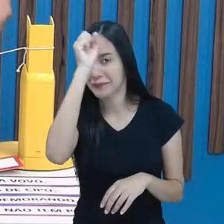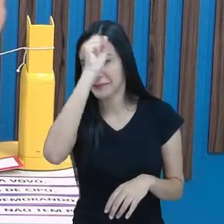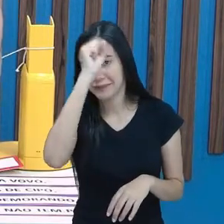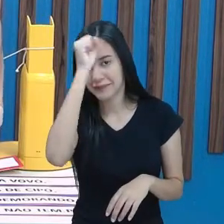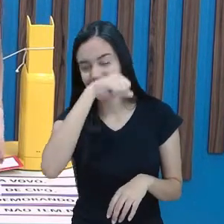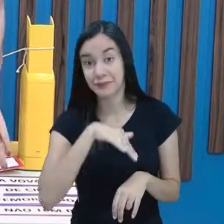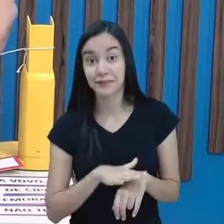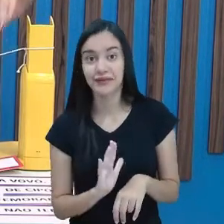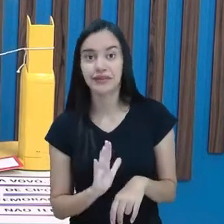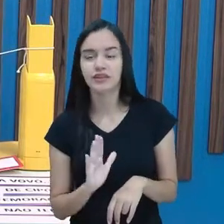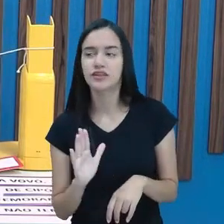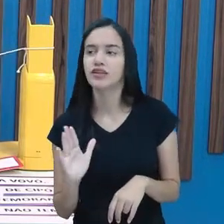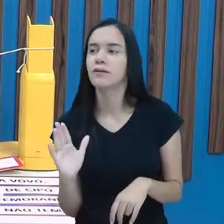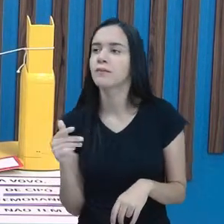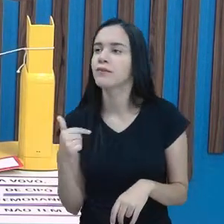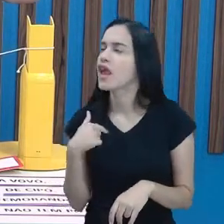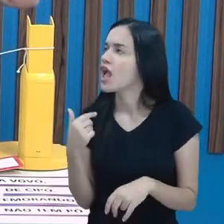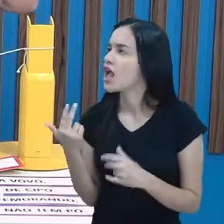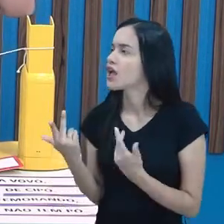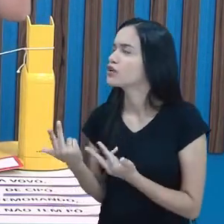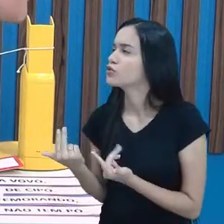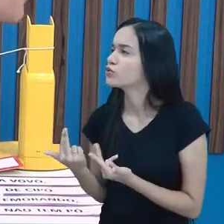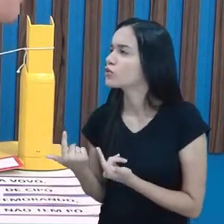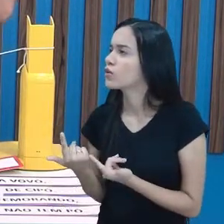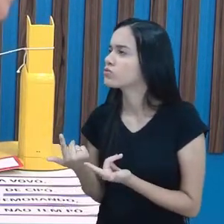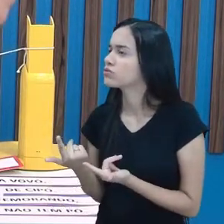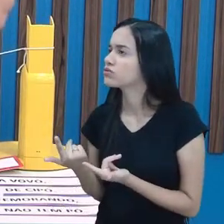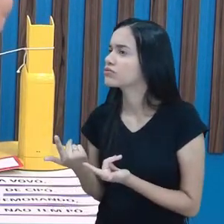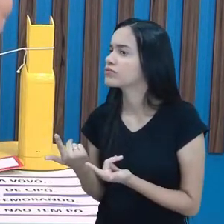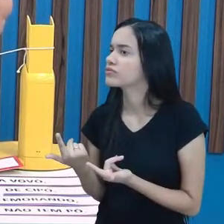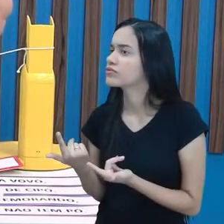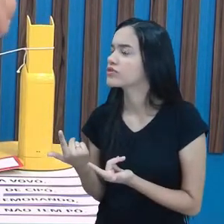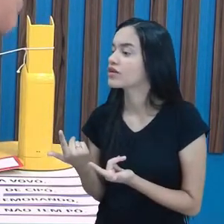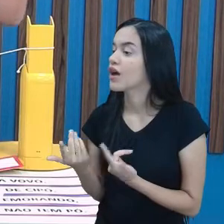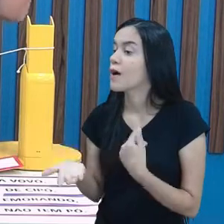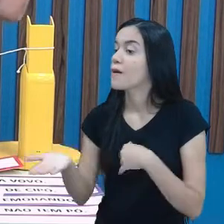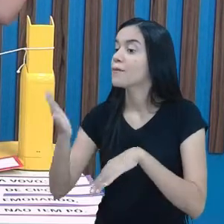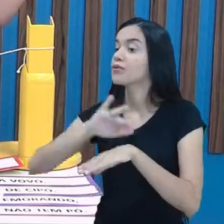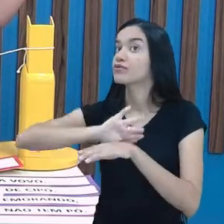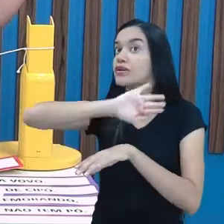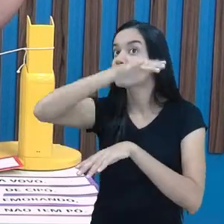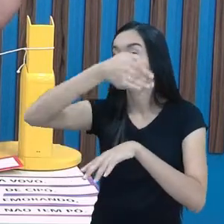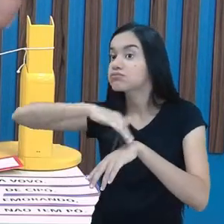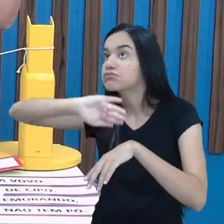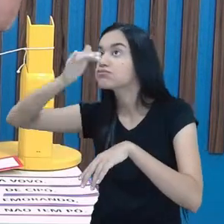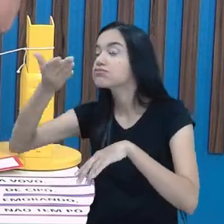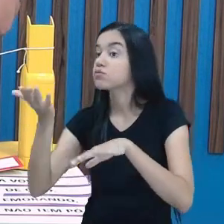gente sempre aprende mais alguma coisa, não é isso? É a mesma coisa do... Lá de trás daquele morro, tem...